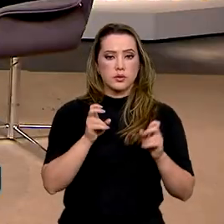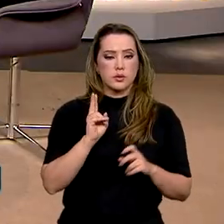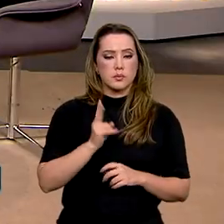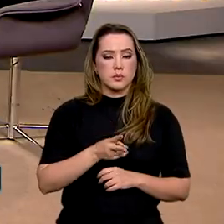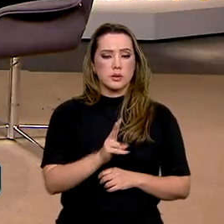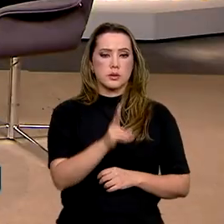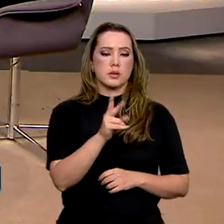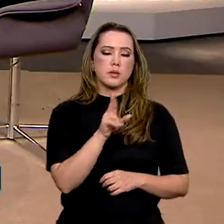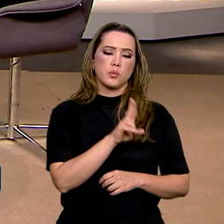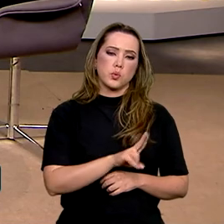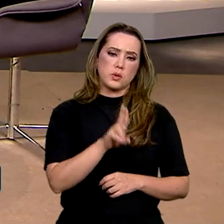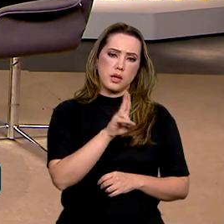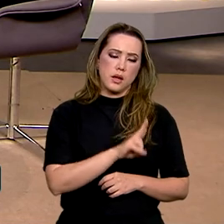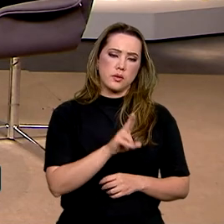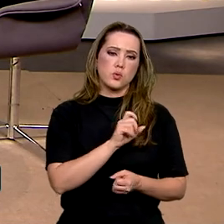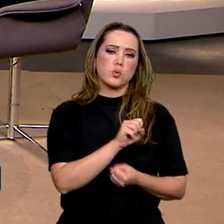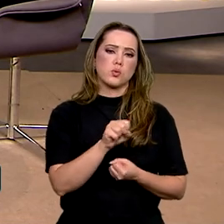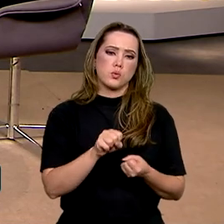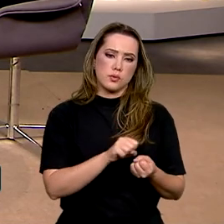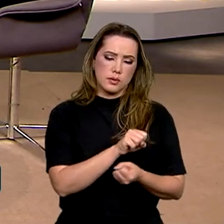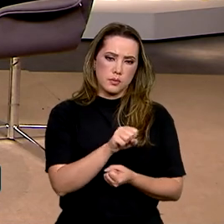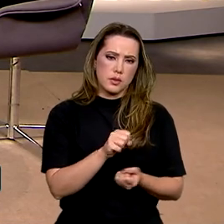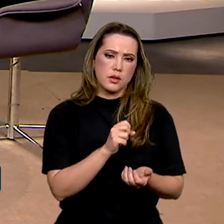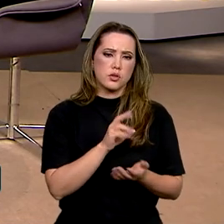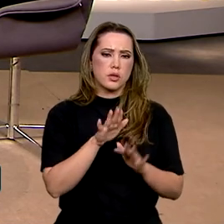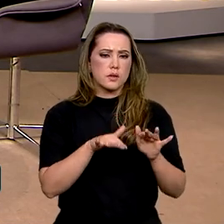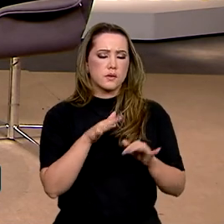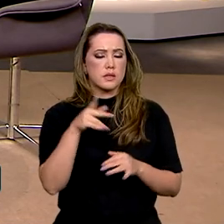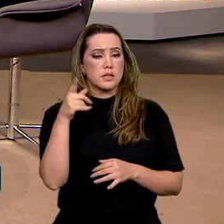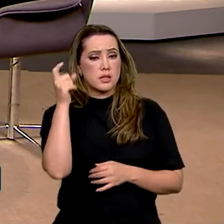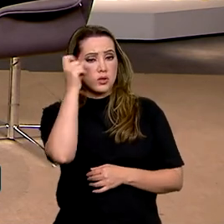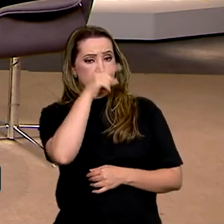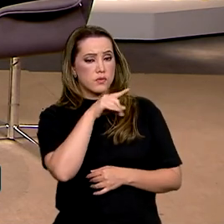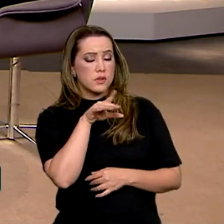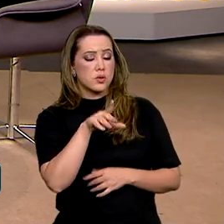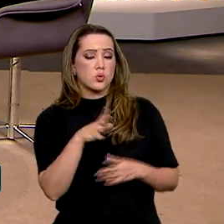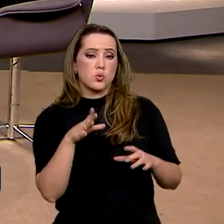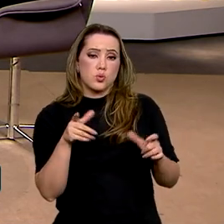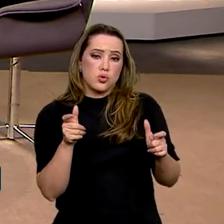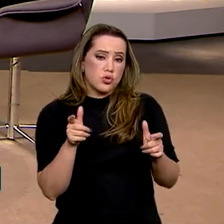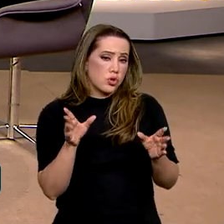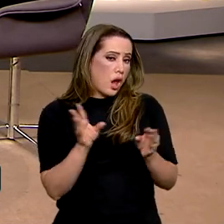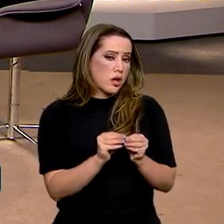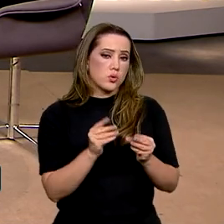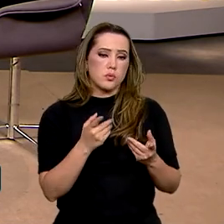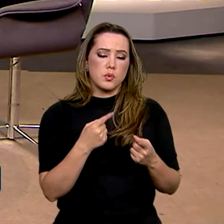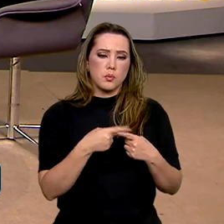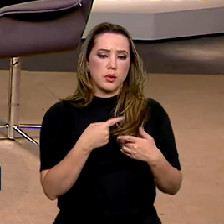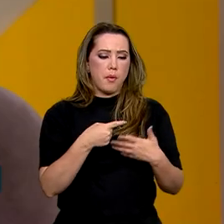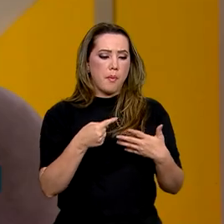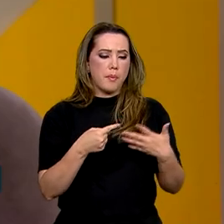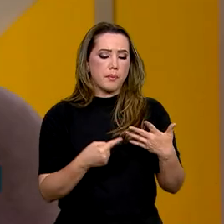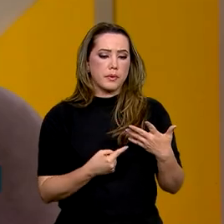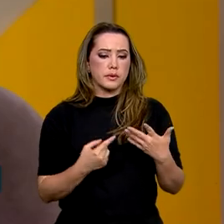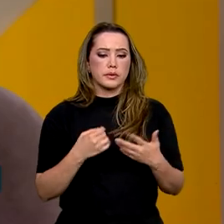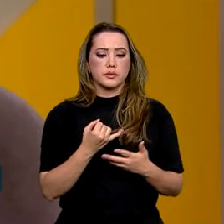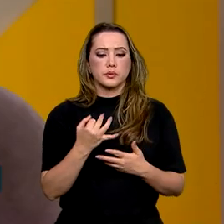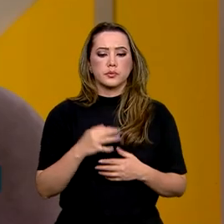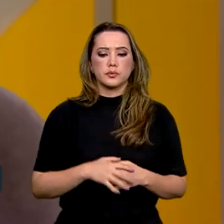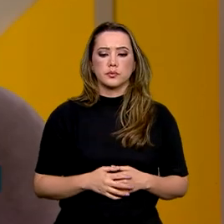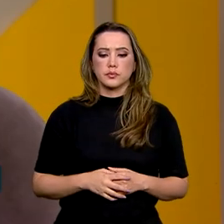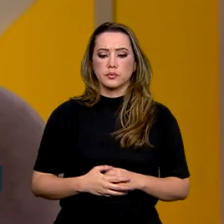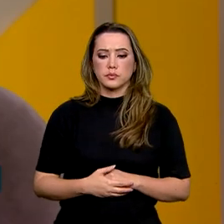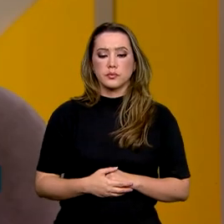palavra tão usada, sustentabilidade, que ao mesmo tempo é tão difícil de definir, porque ela tem várias vertentes, mas basicamente é